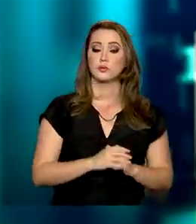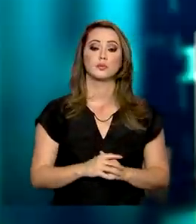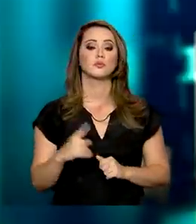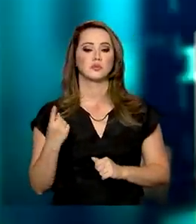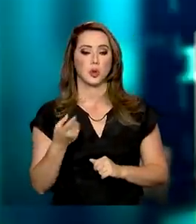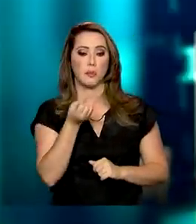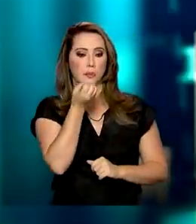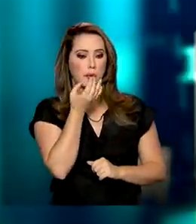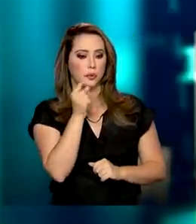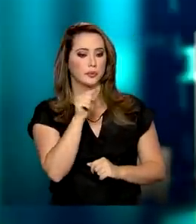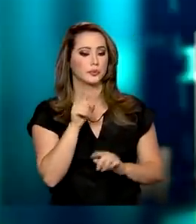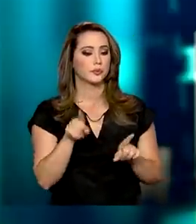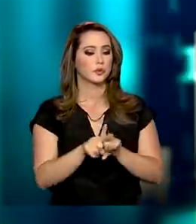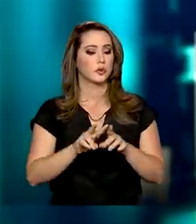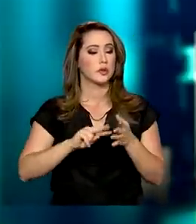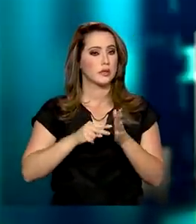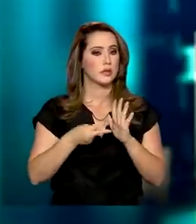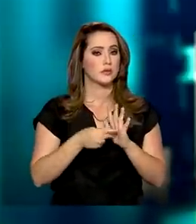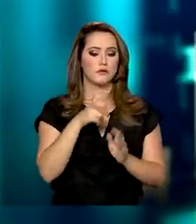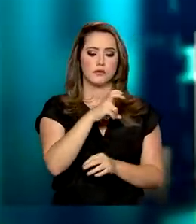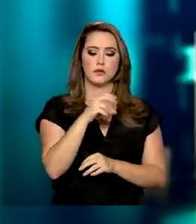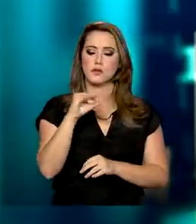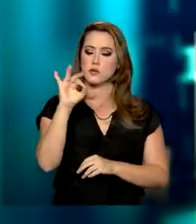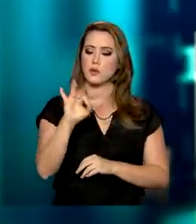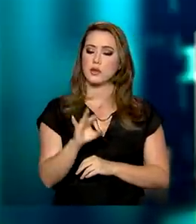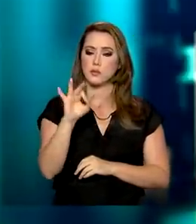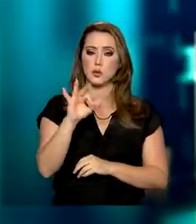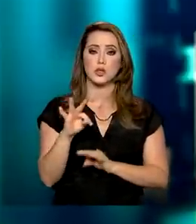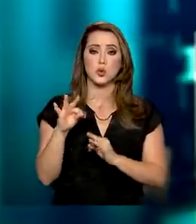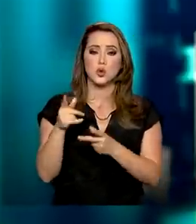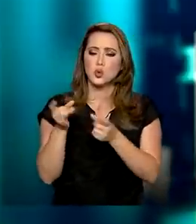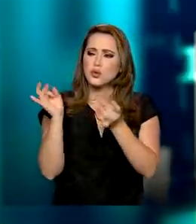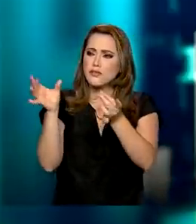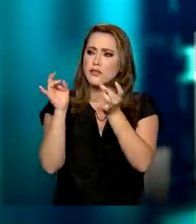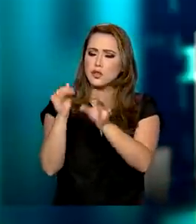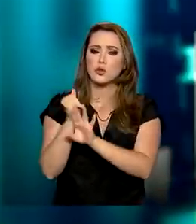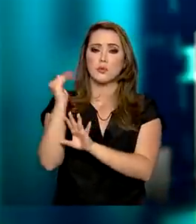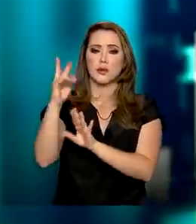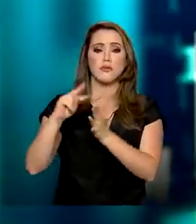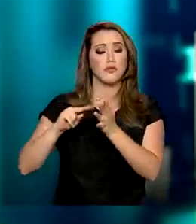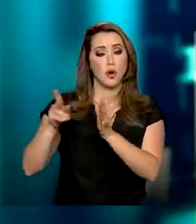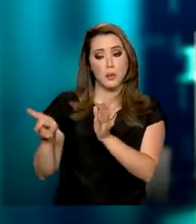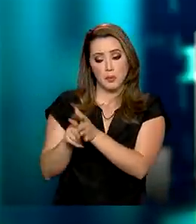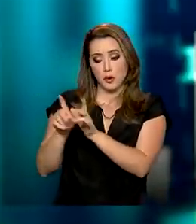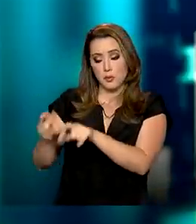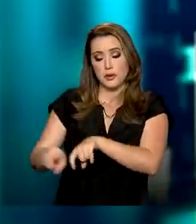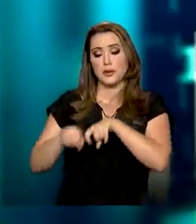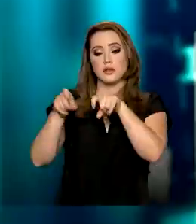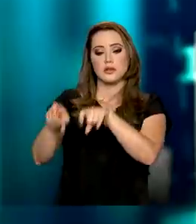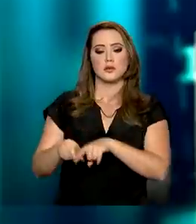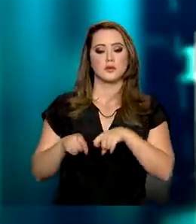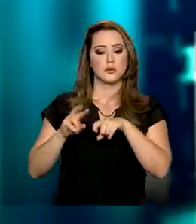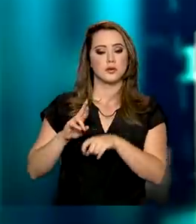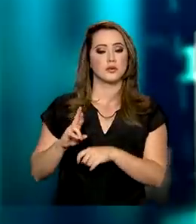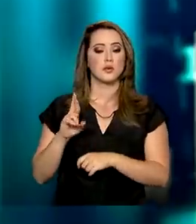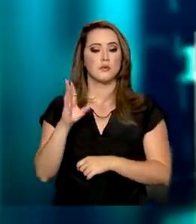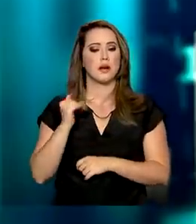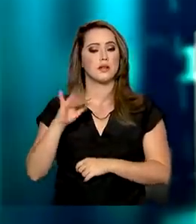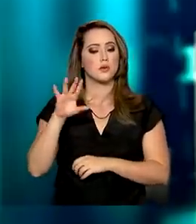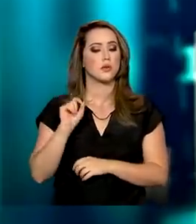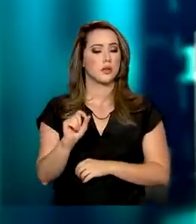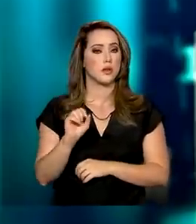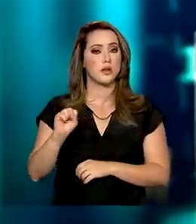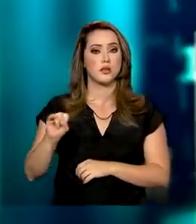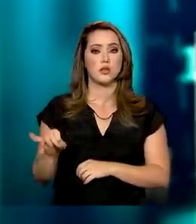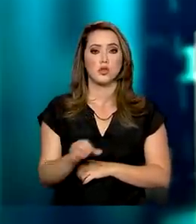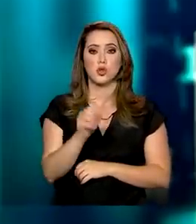agronegócio representa 50% do total exportado e os responsáveis por esse desempenho expressivo foram a